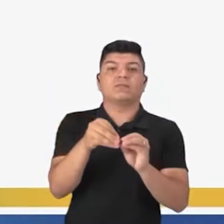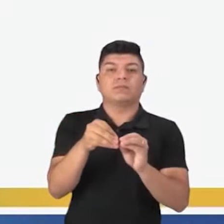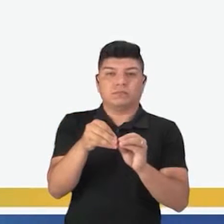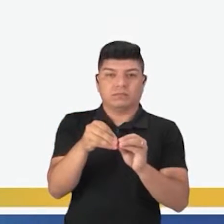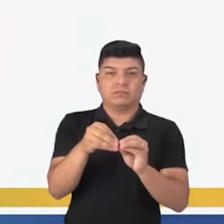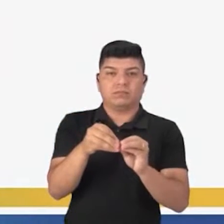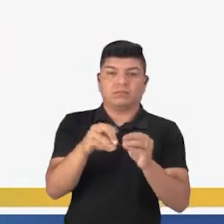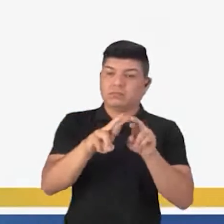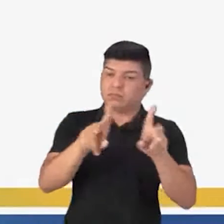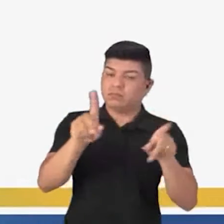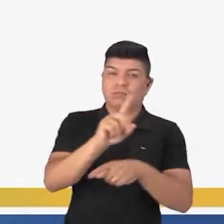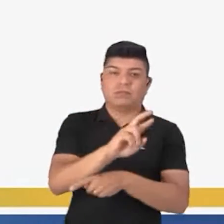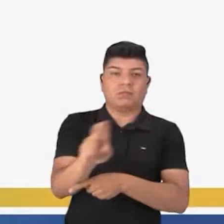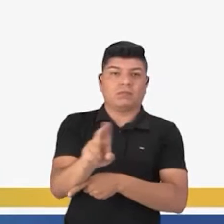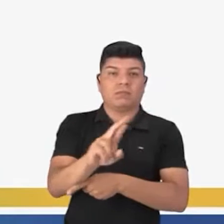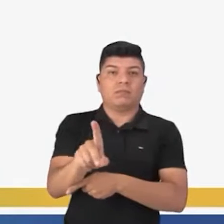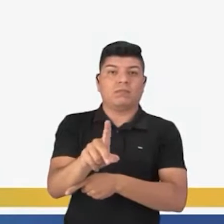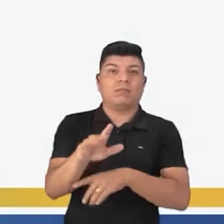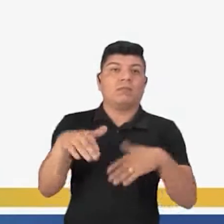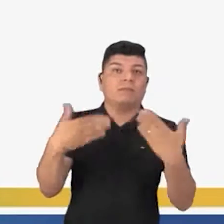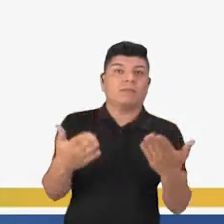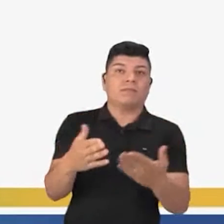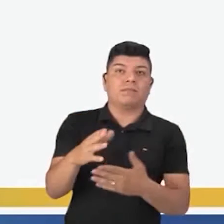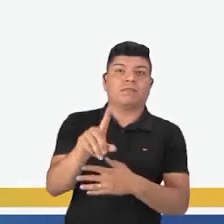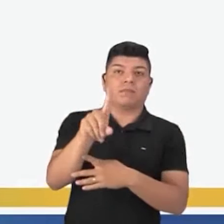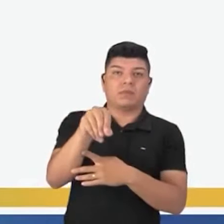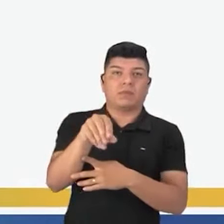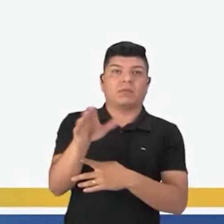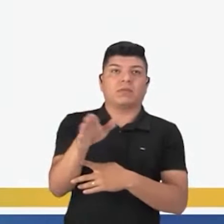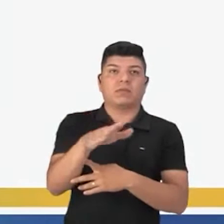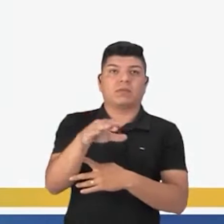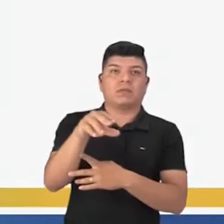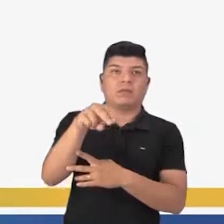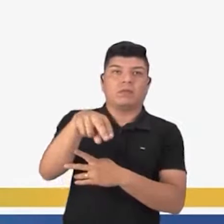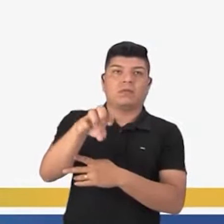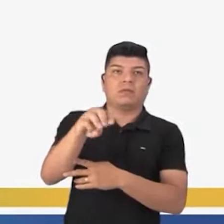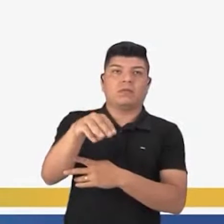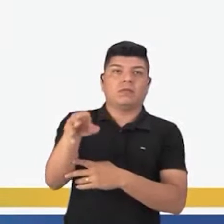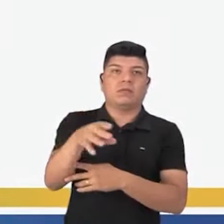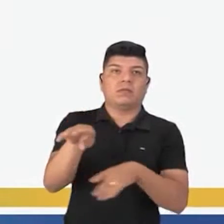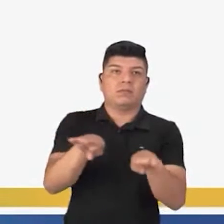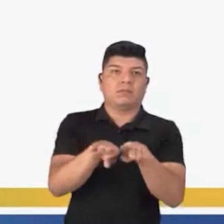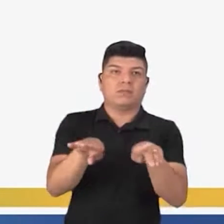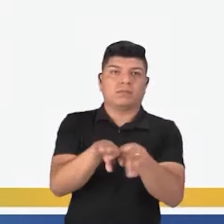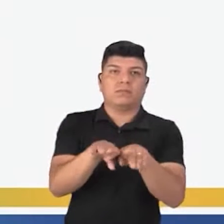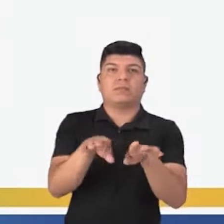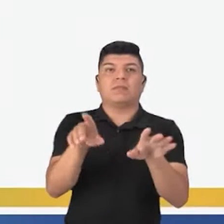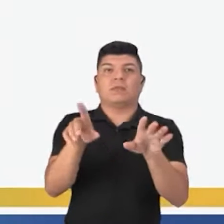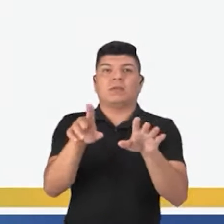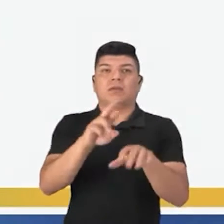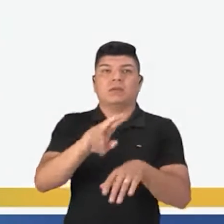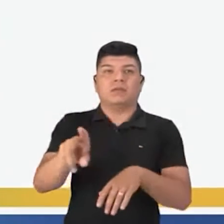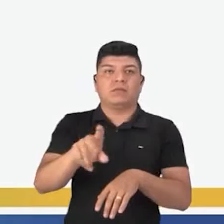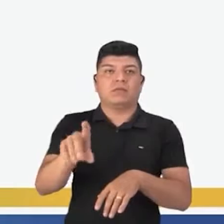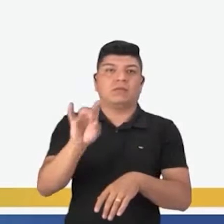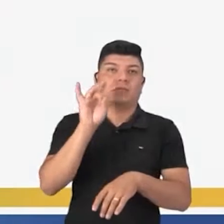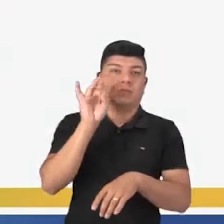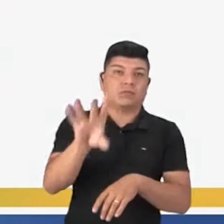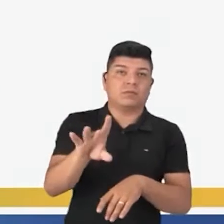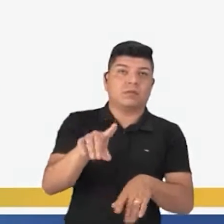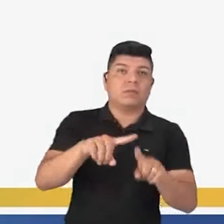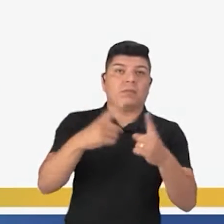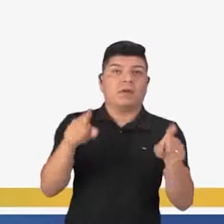que não se contrapõem. São eles. E, nem, também, não só,